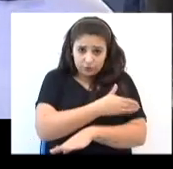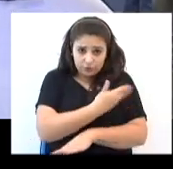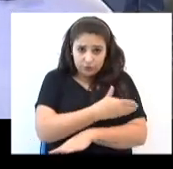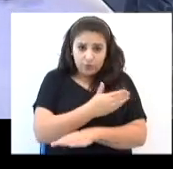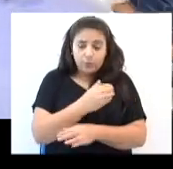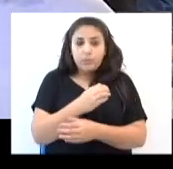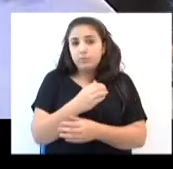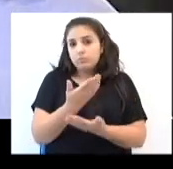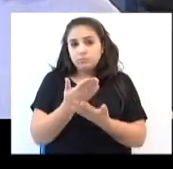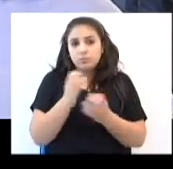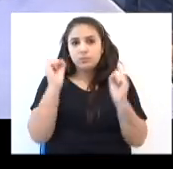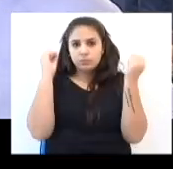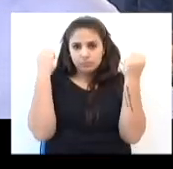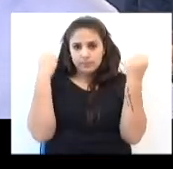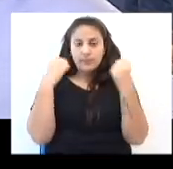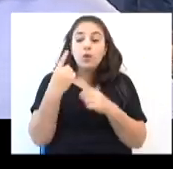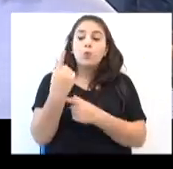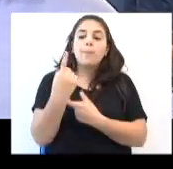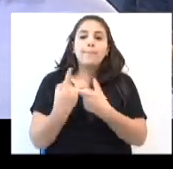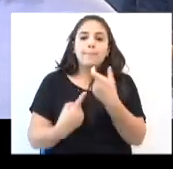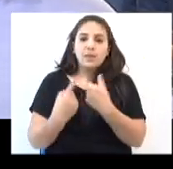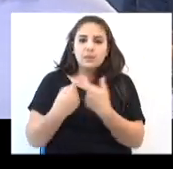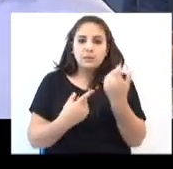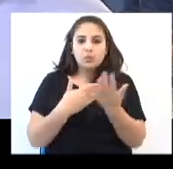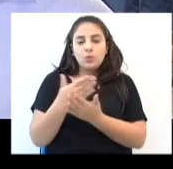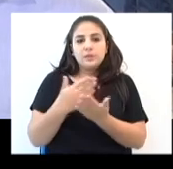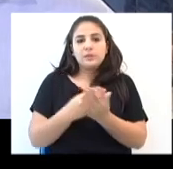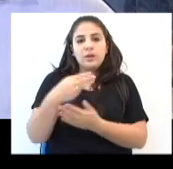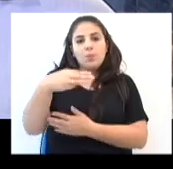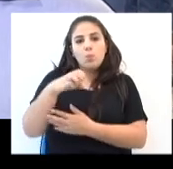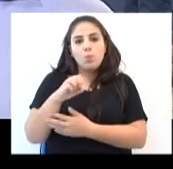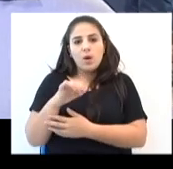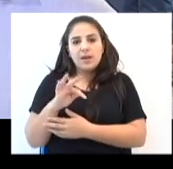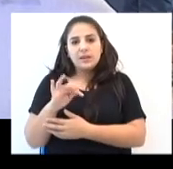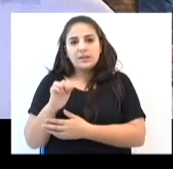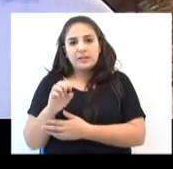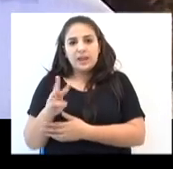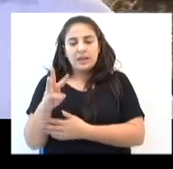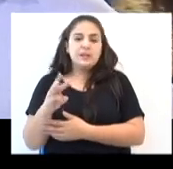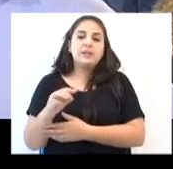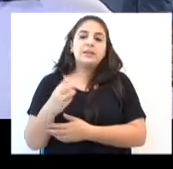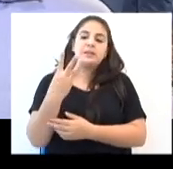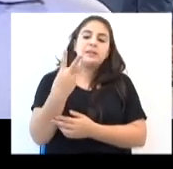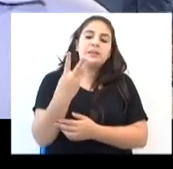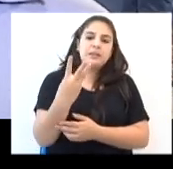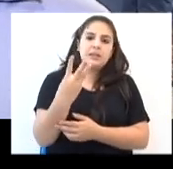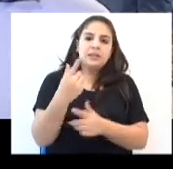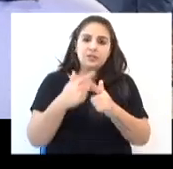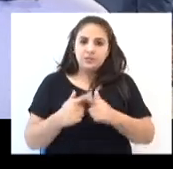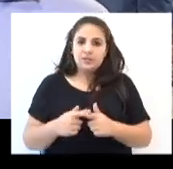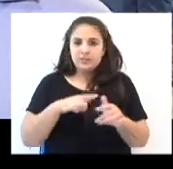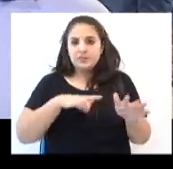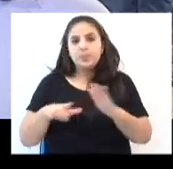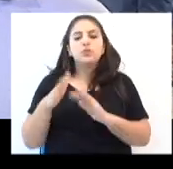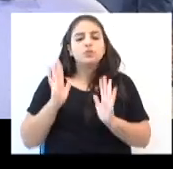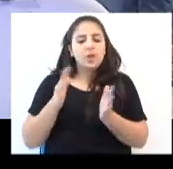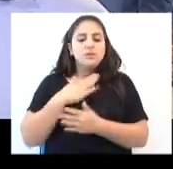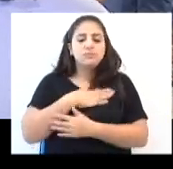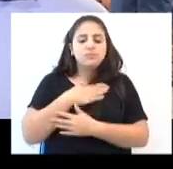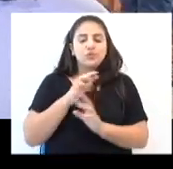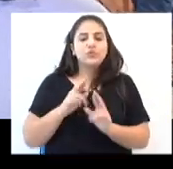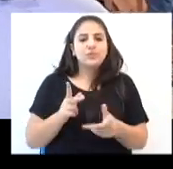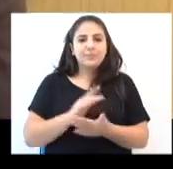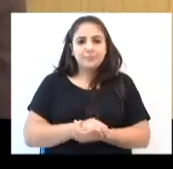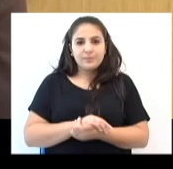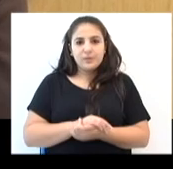atividade física? Faz um mês, aproximadamente, que eu comecei a praticar Muay Thai três vezes por semana e já sinto a diferença